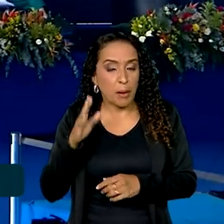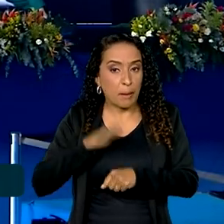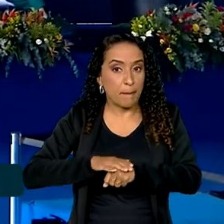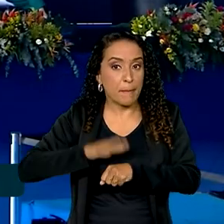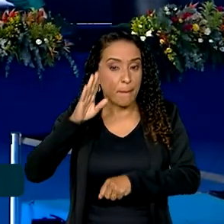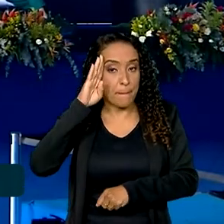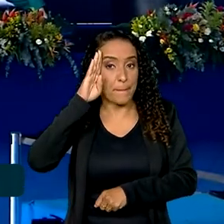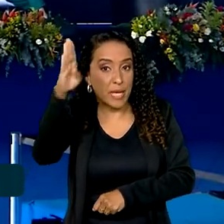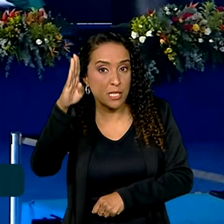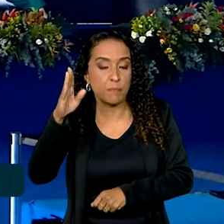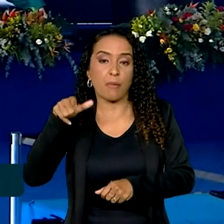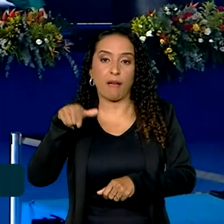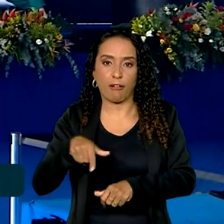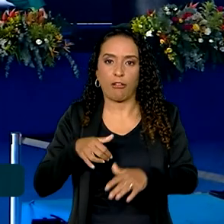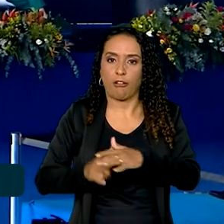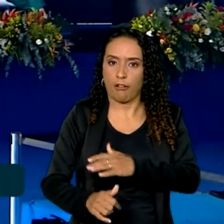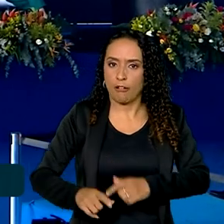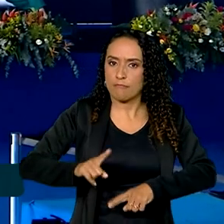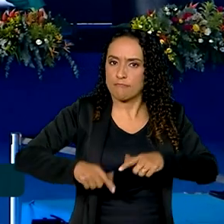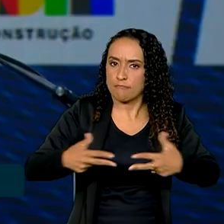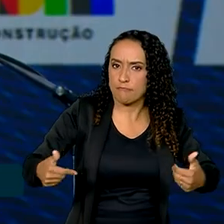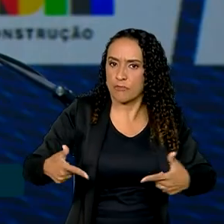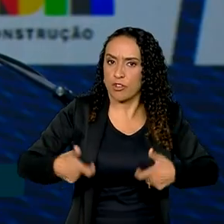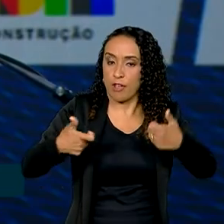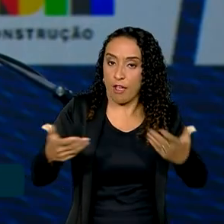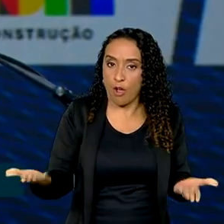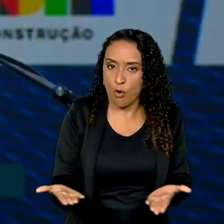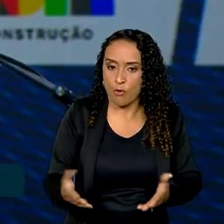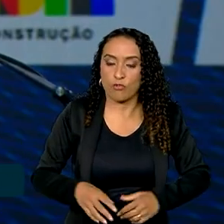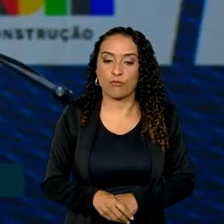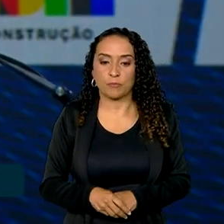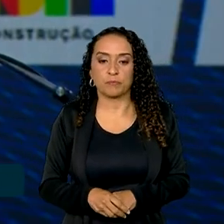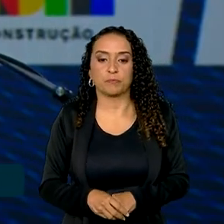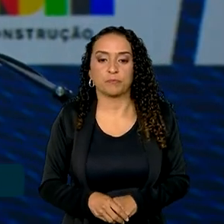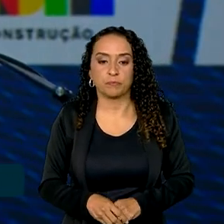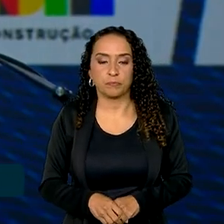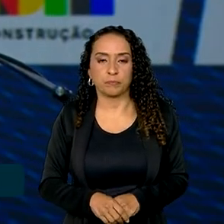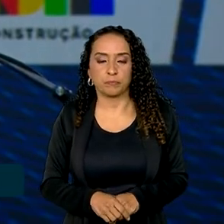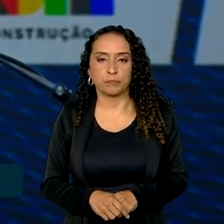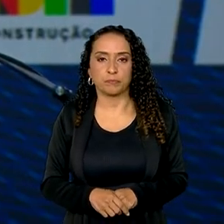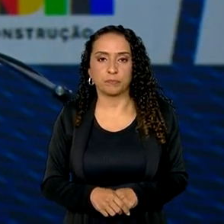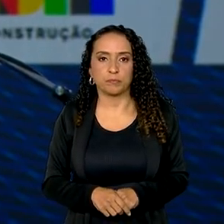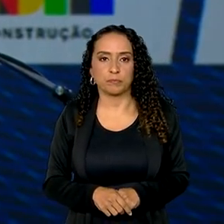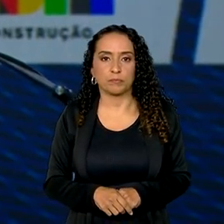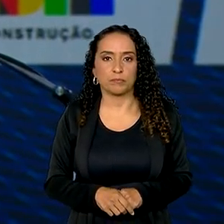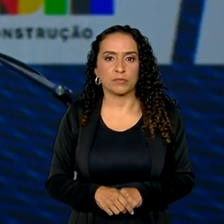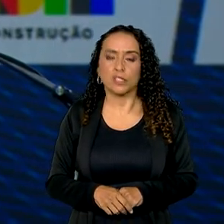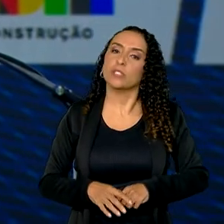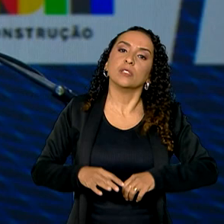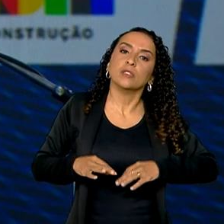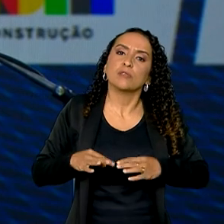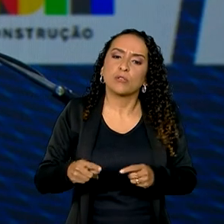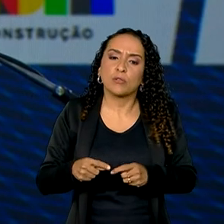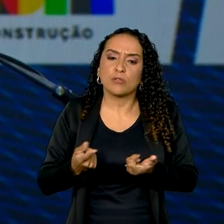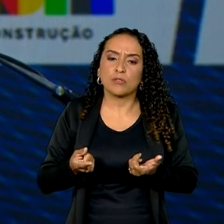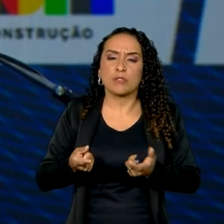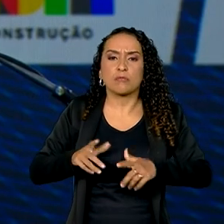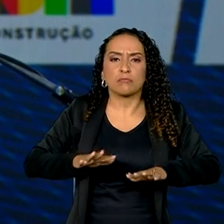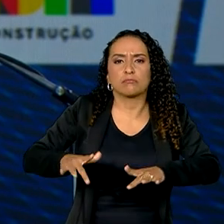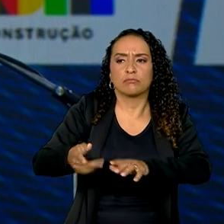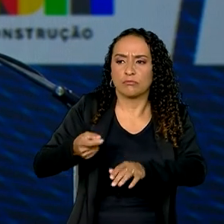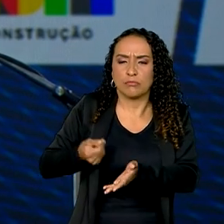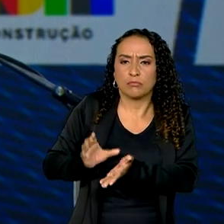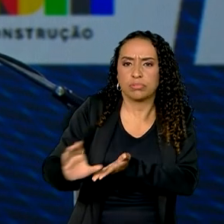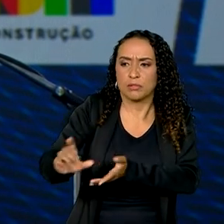principais armas de guerra da atualidade. Esta obra titanesca mobilizou todas as forças vivas. Engenheiros,